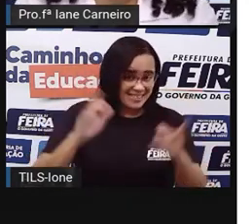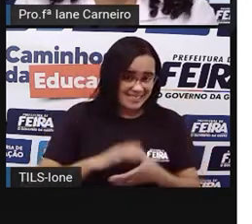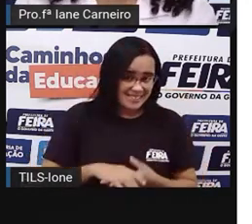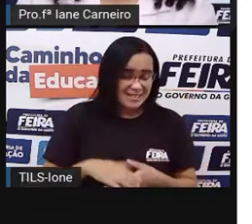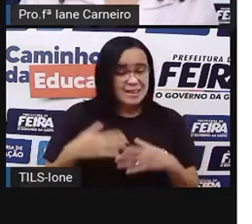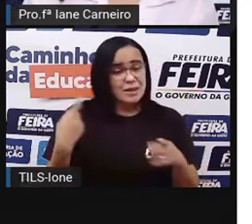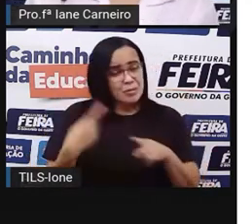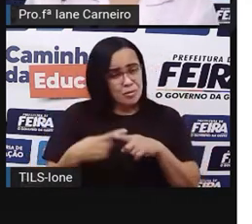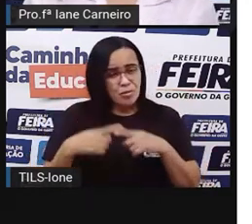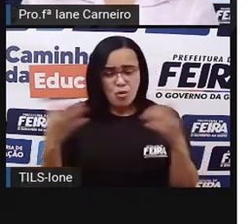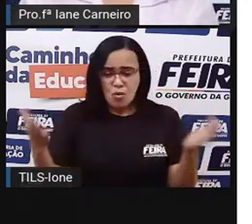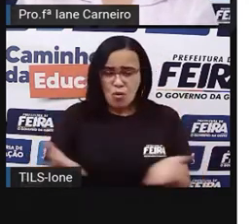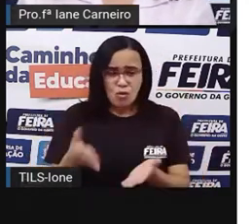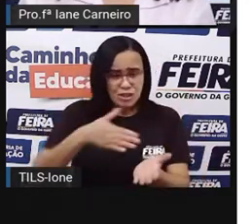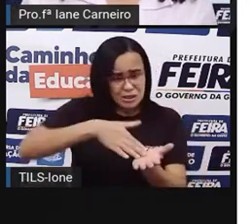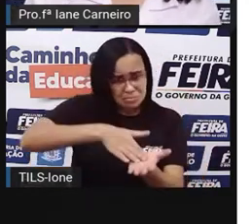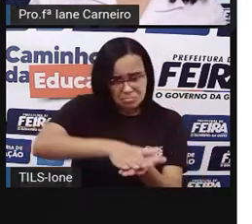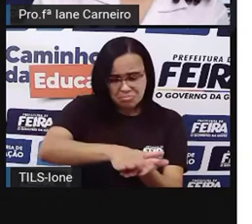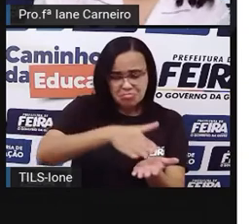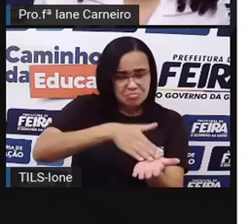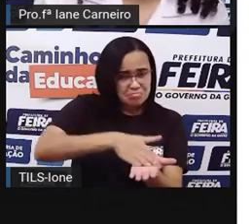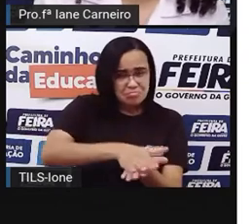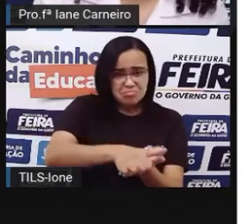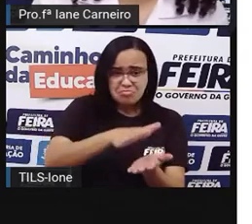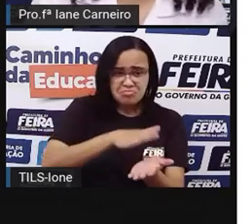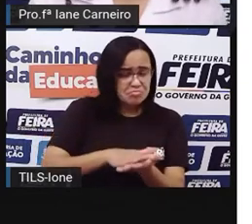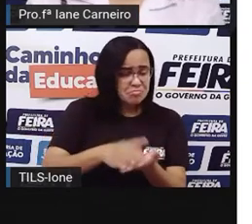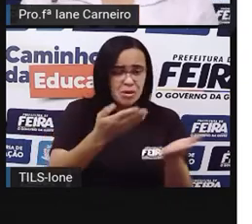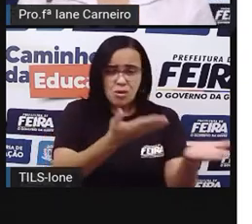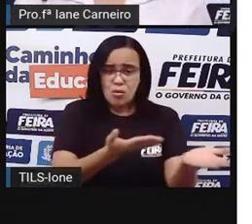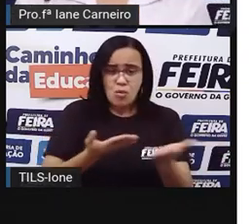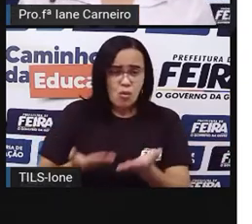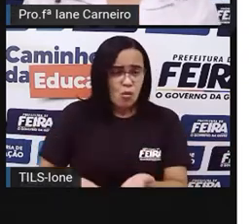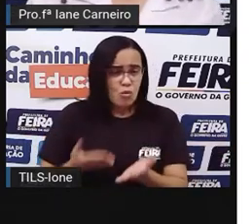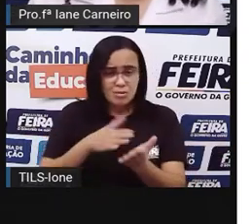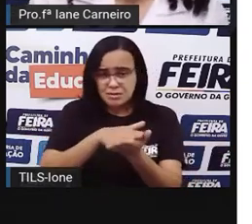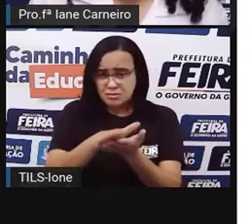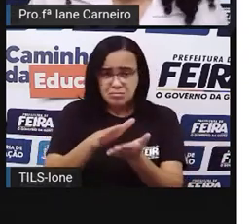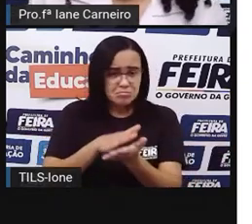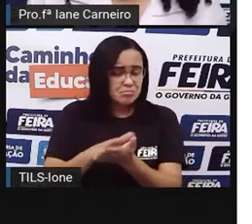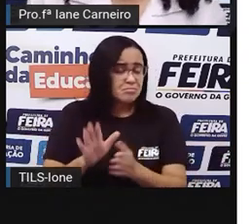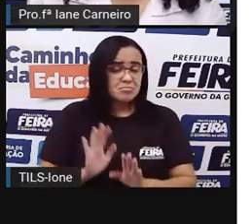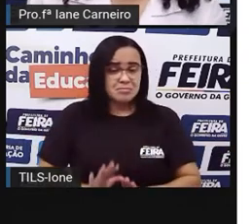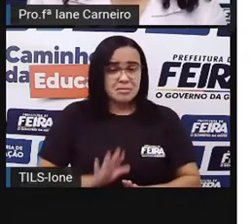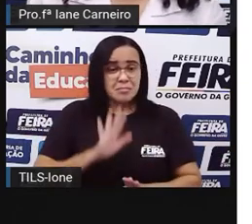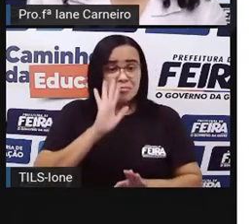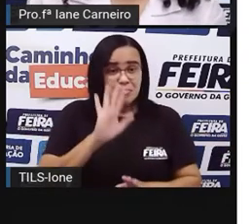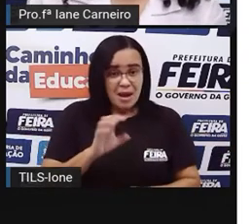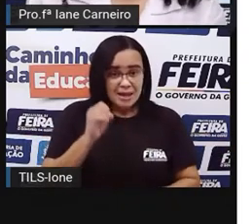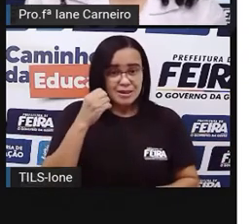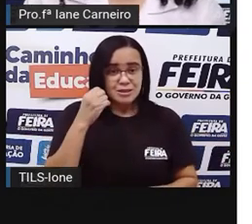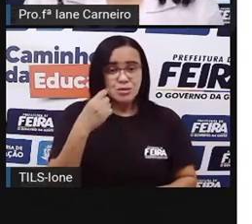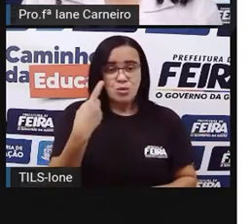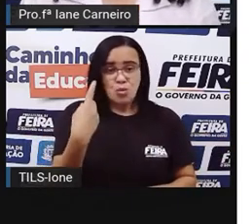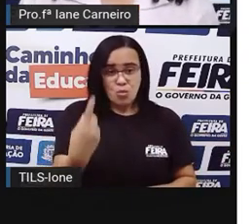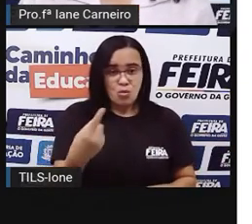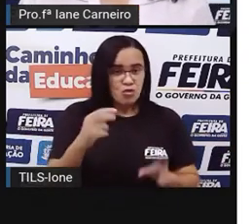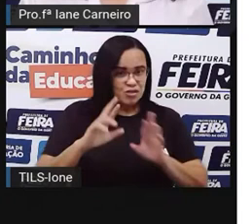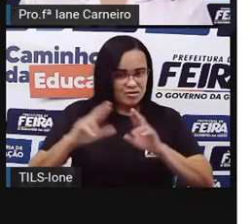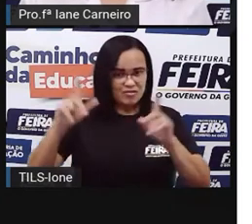convite impresso, né? Então, receber um convite feito por um calígrafo, né? É uma grande honra. Então,